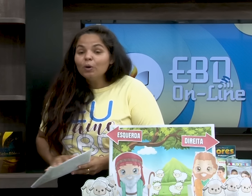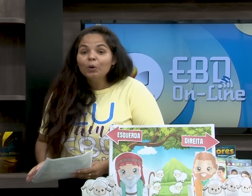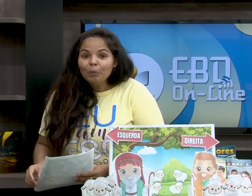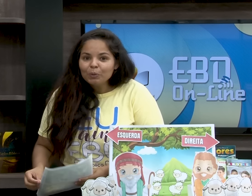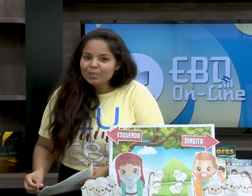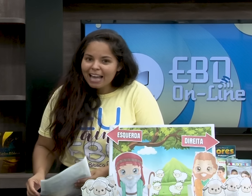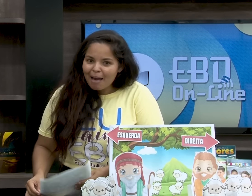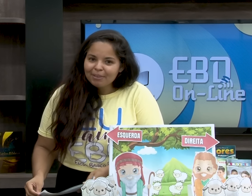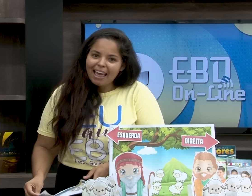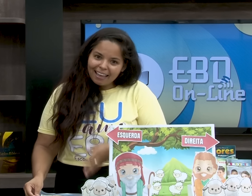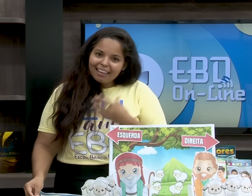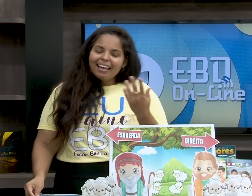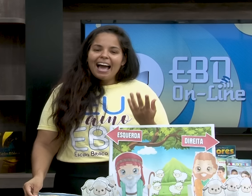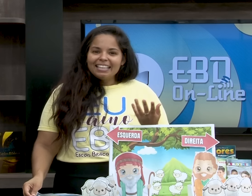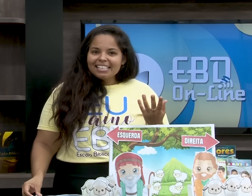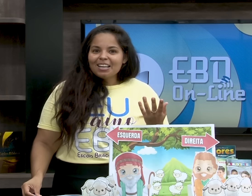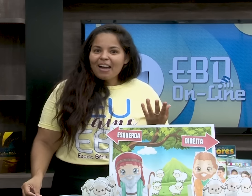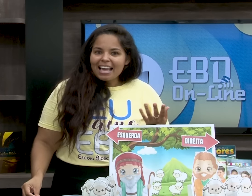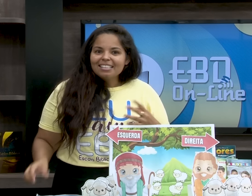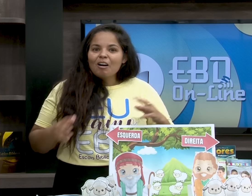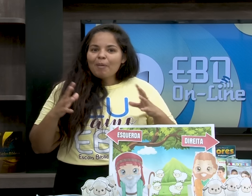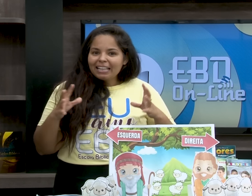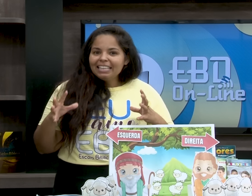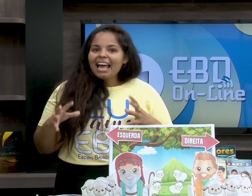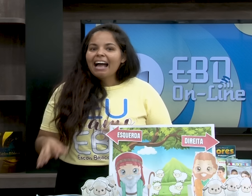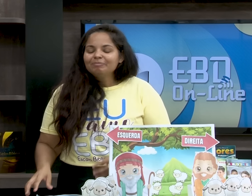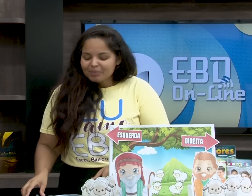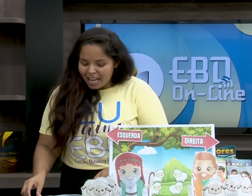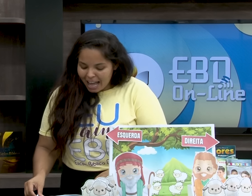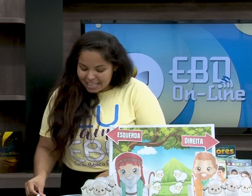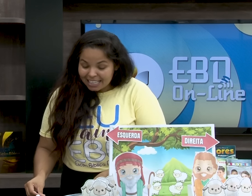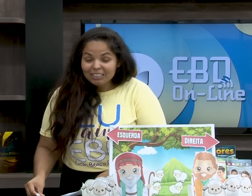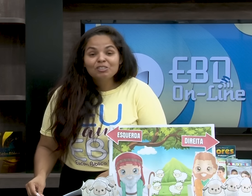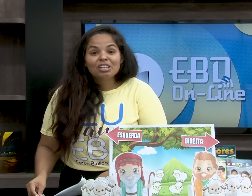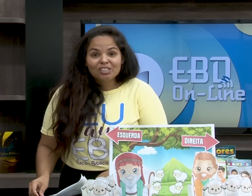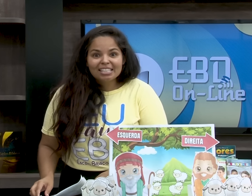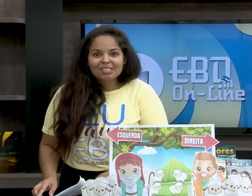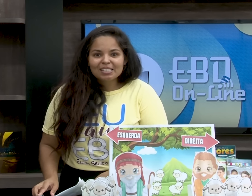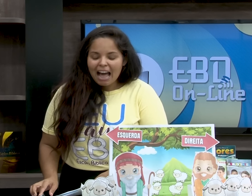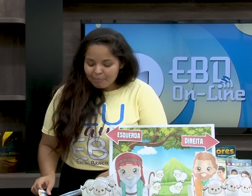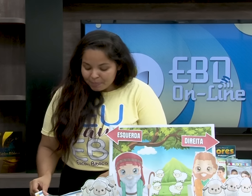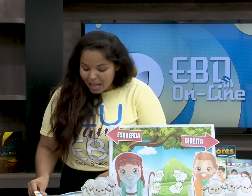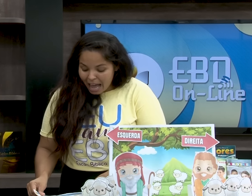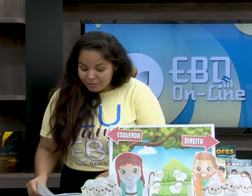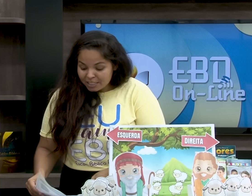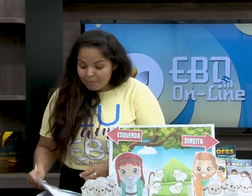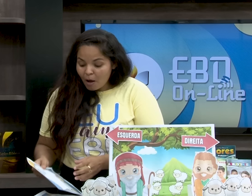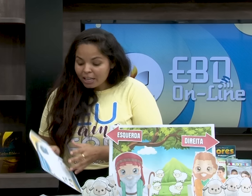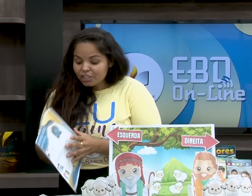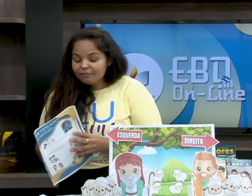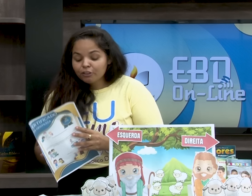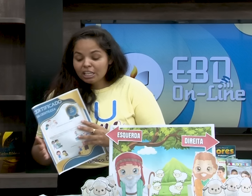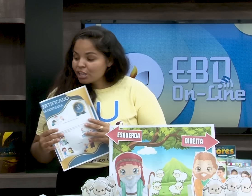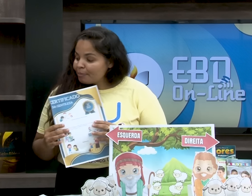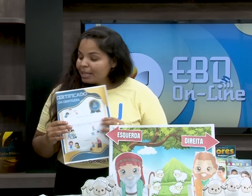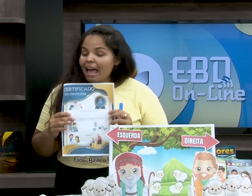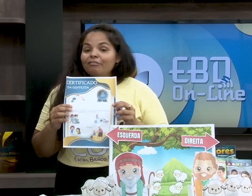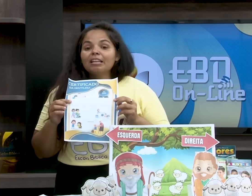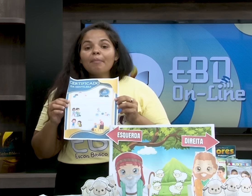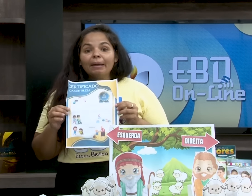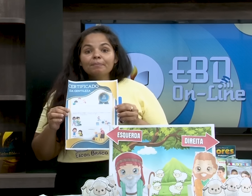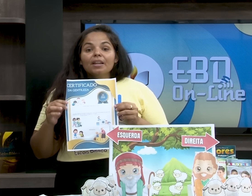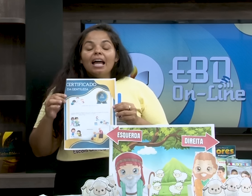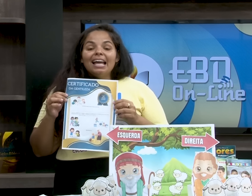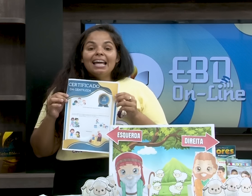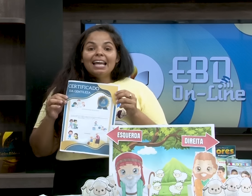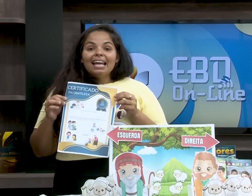e compartilhar no grupo do zap, né? A intenção é essa, é compartilhar as atitudes de gentileza no zap. Aí você pode, vou deixar